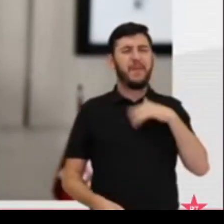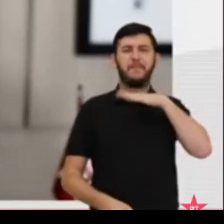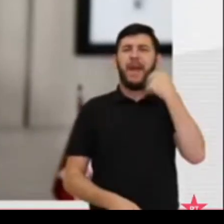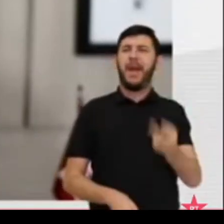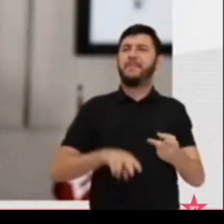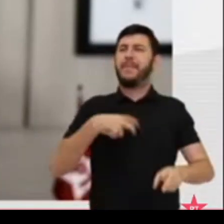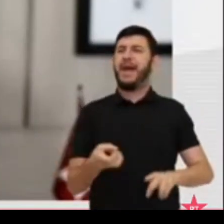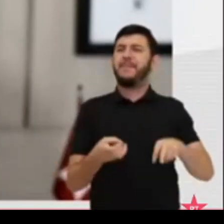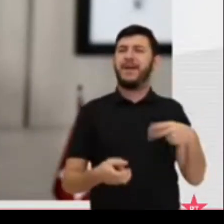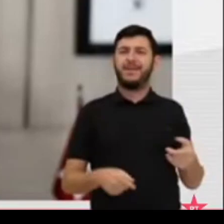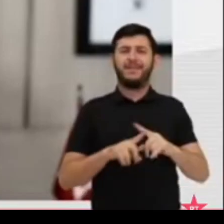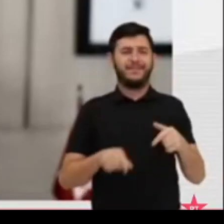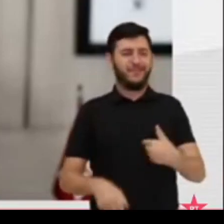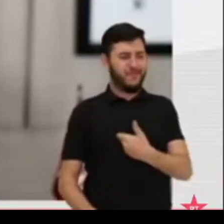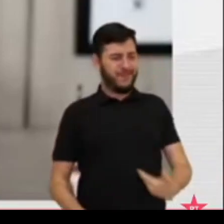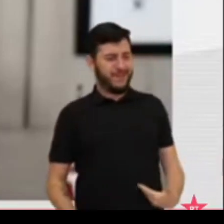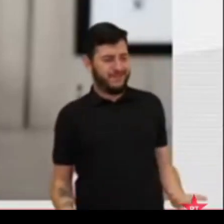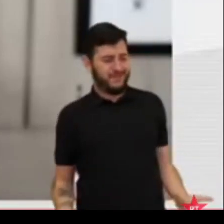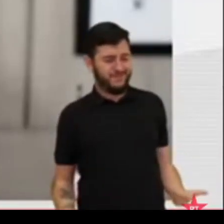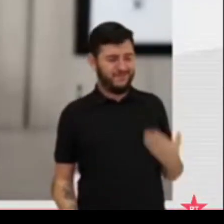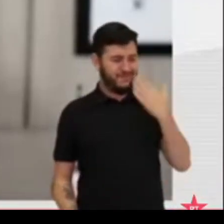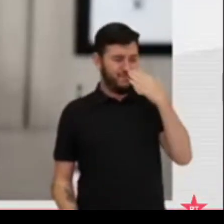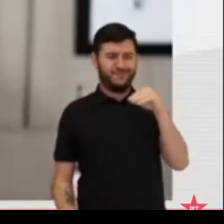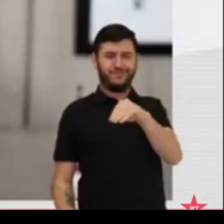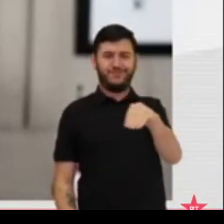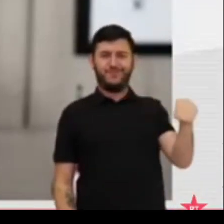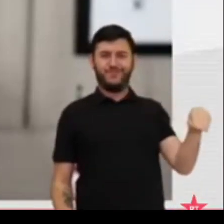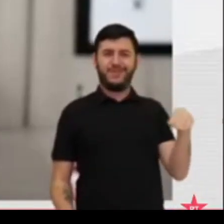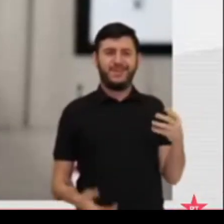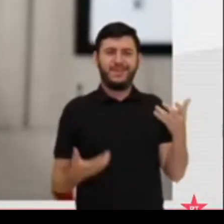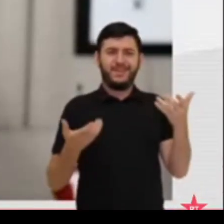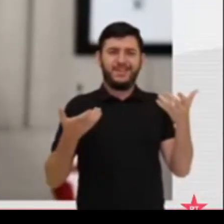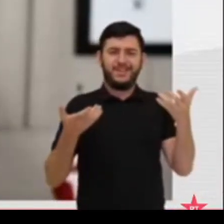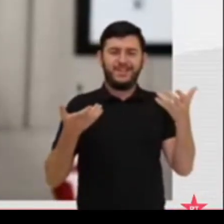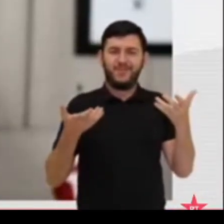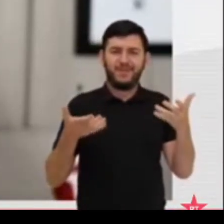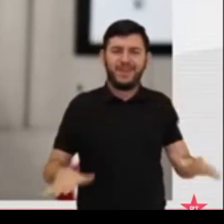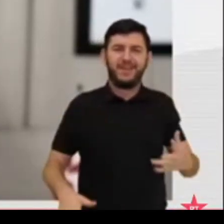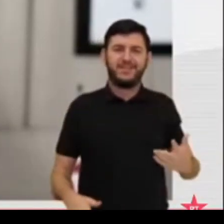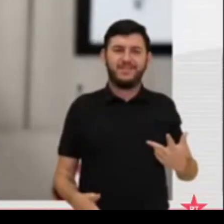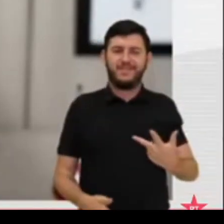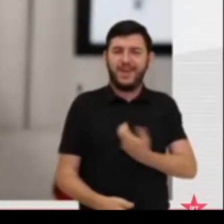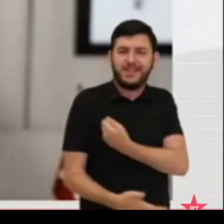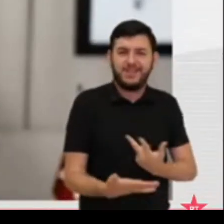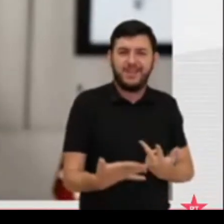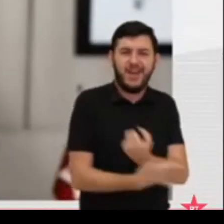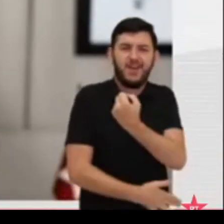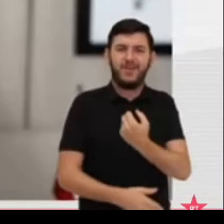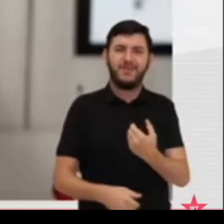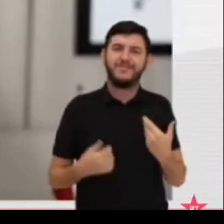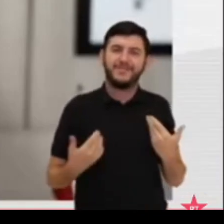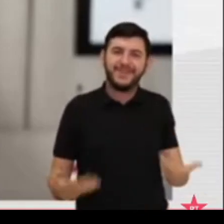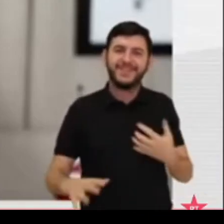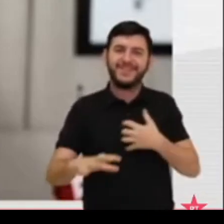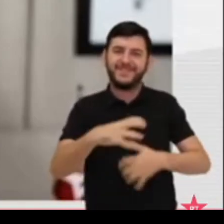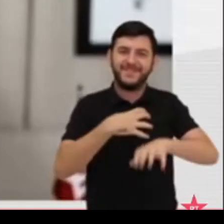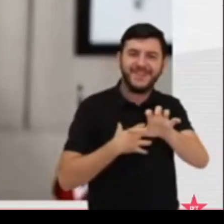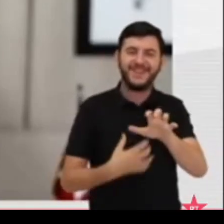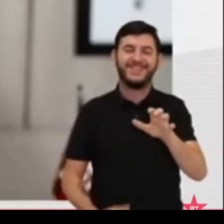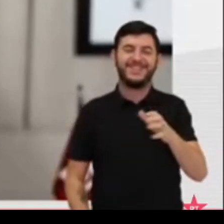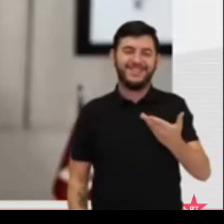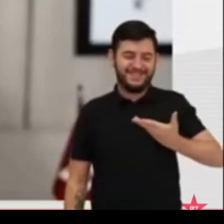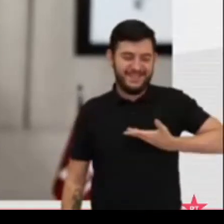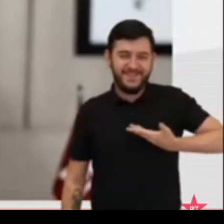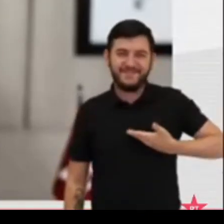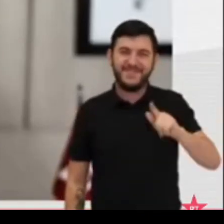recusaram a comprar vacinas. É um alento, meu caro companheiro Jean Wyllys, poder